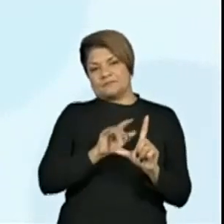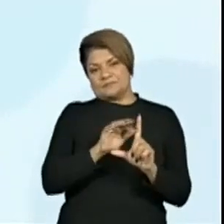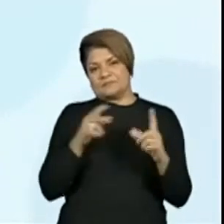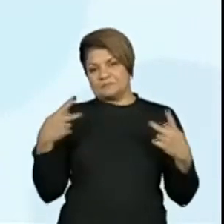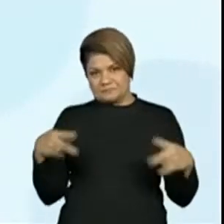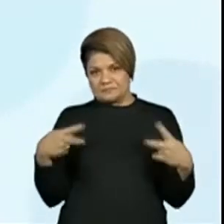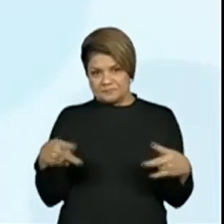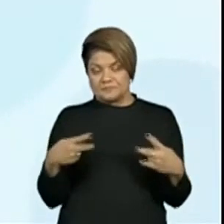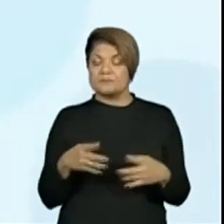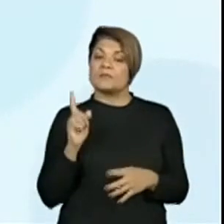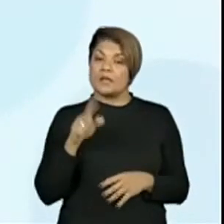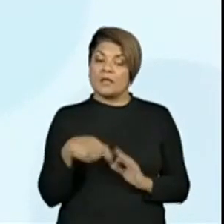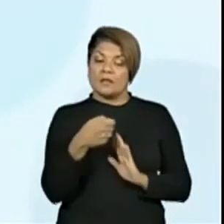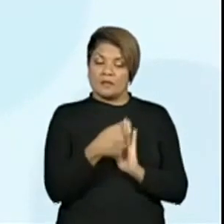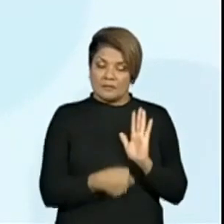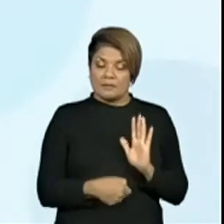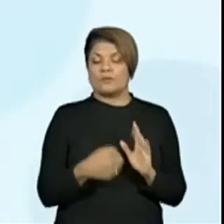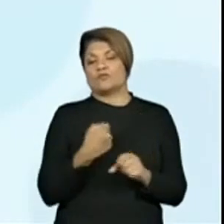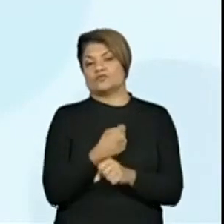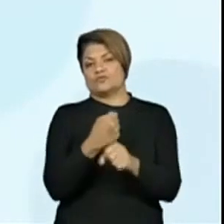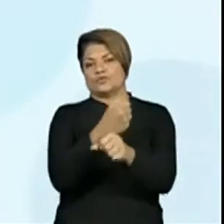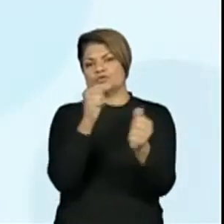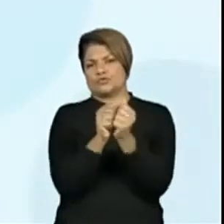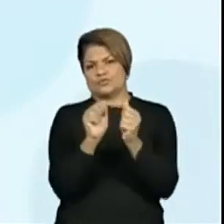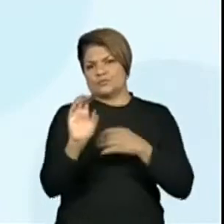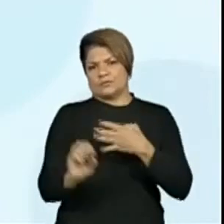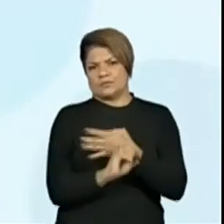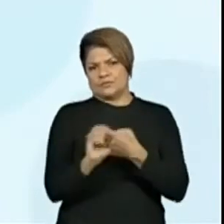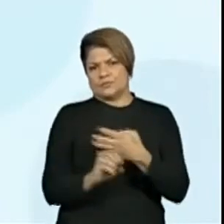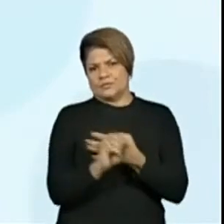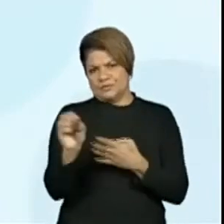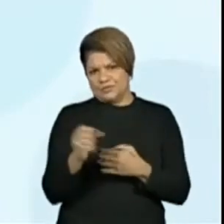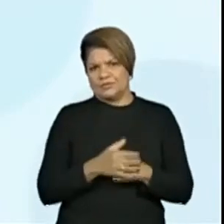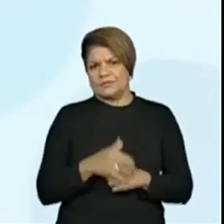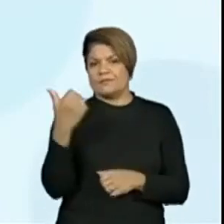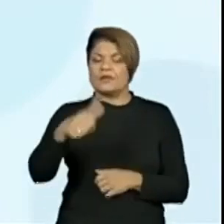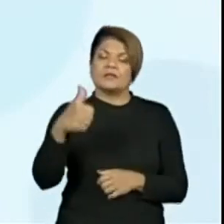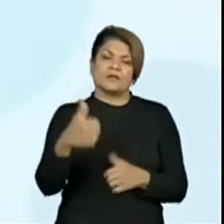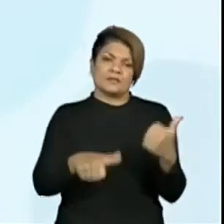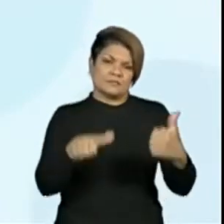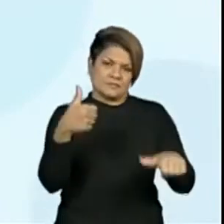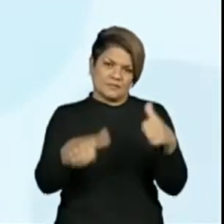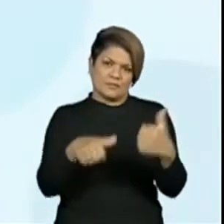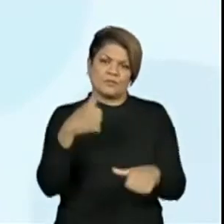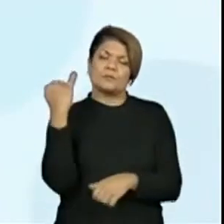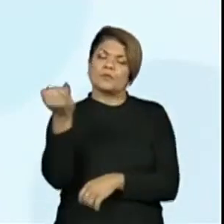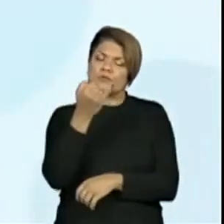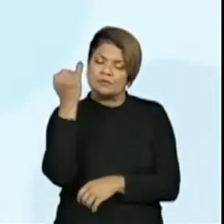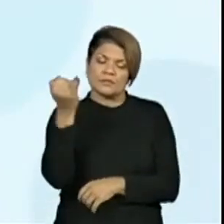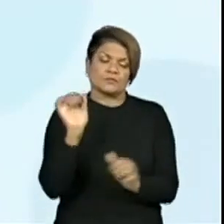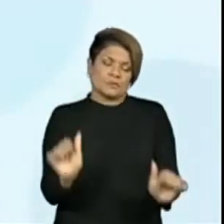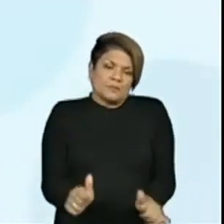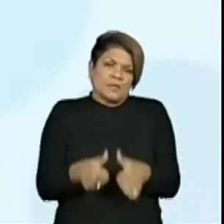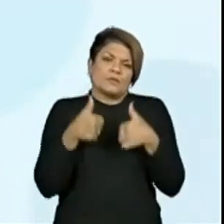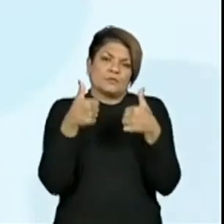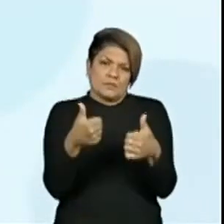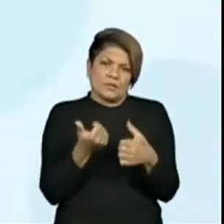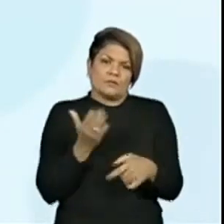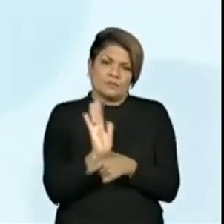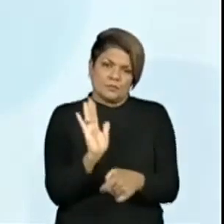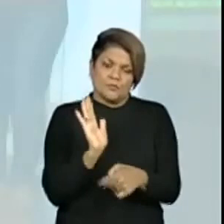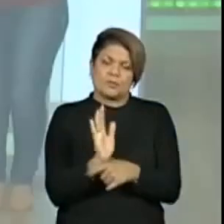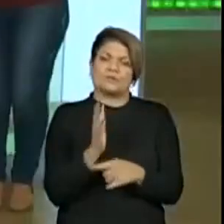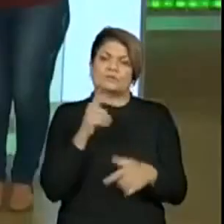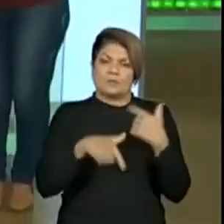sempre, construindo o Centro de Mídia junto, né, professora? Precisa. É importante essa avaliação para que a gente possa cada vez mais melhorar e contribuir com o trabalho dos